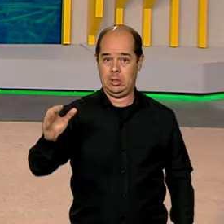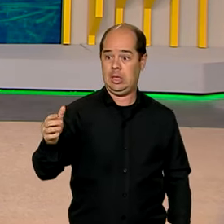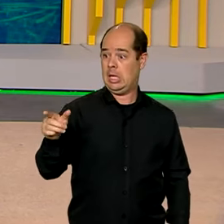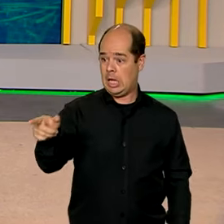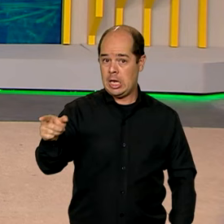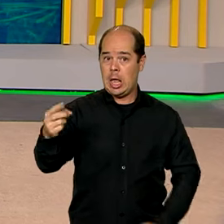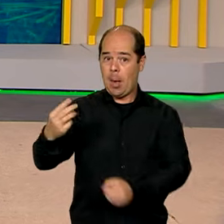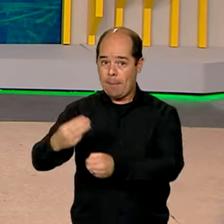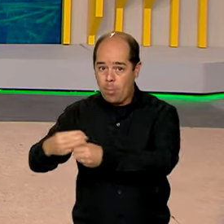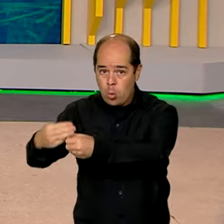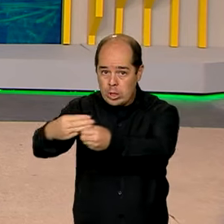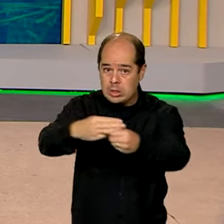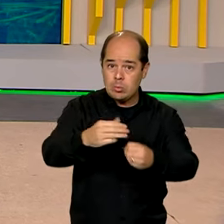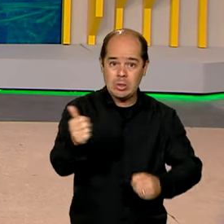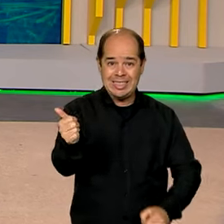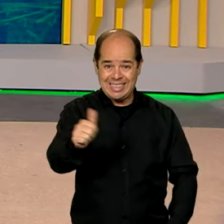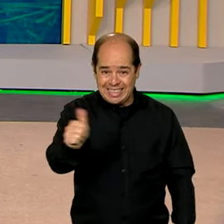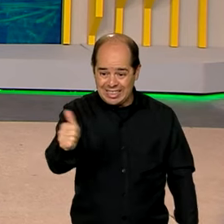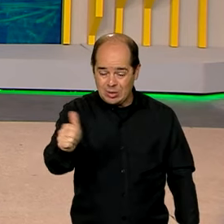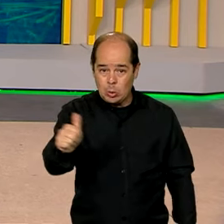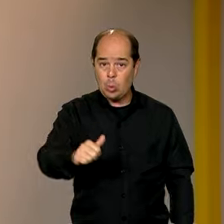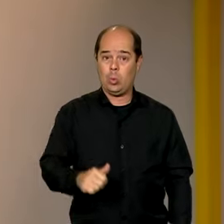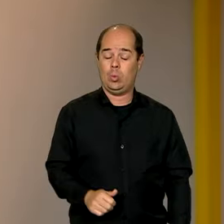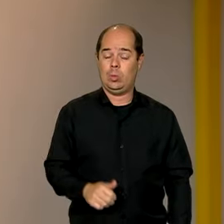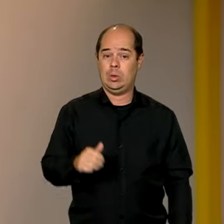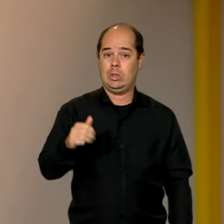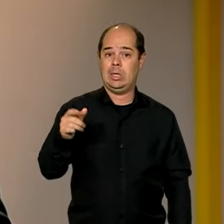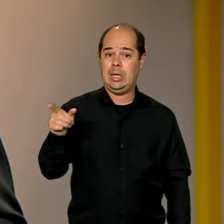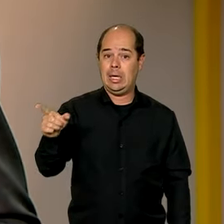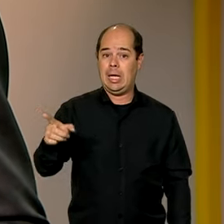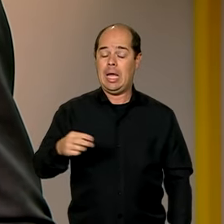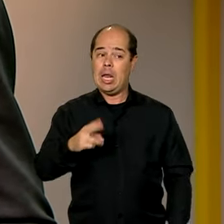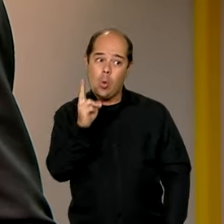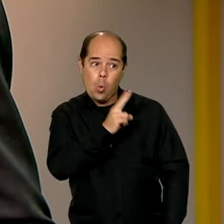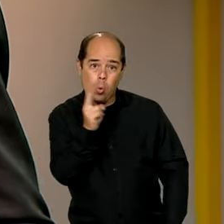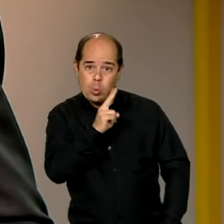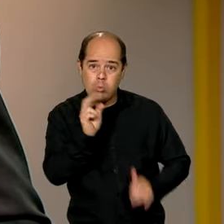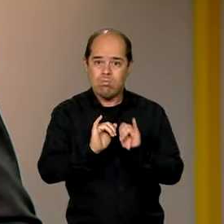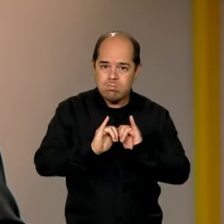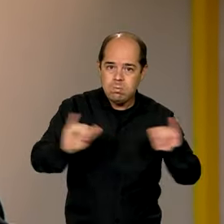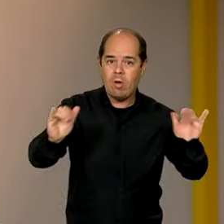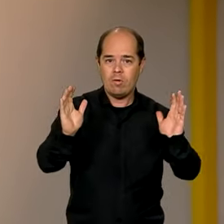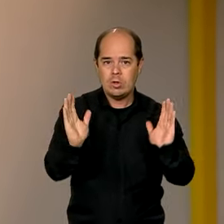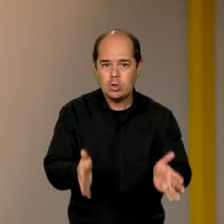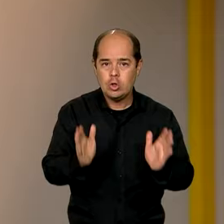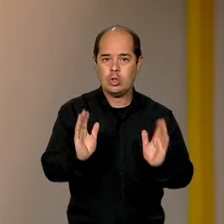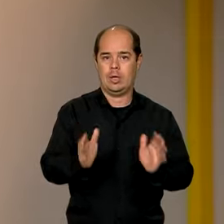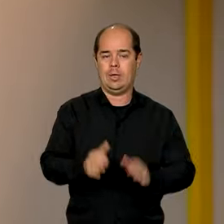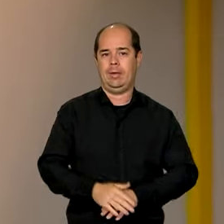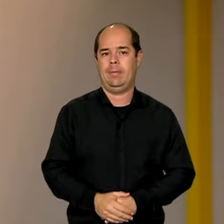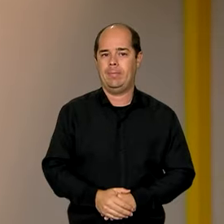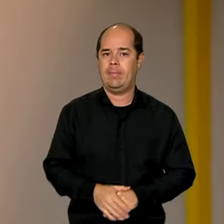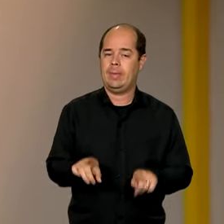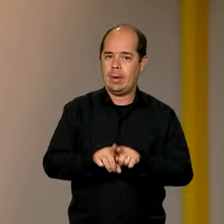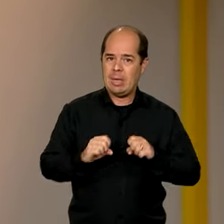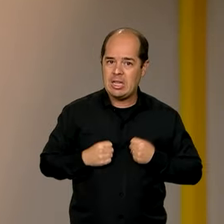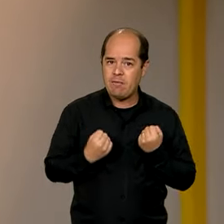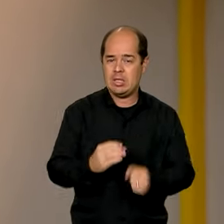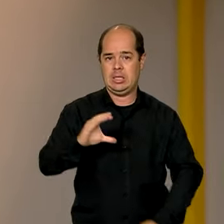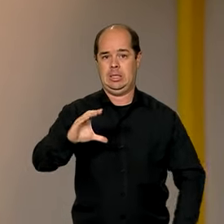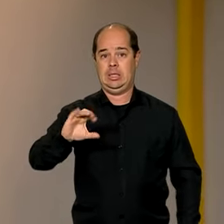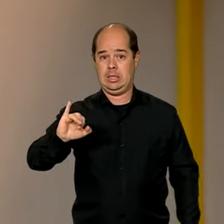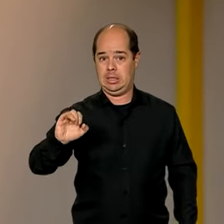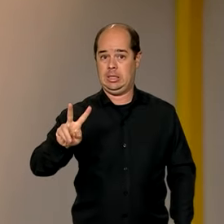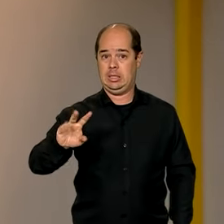já decretaram estado de emergência. E a Defesa Civil Estadual alerta que neste feriado estão